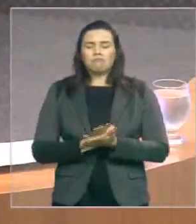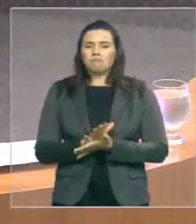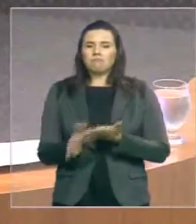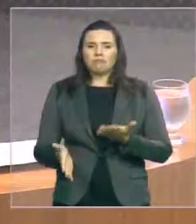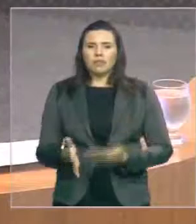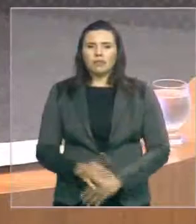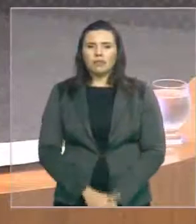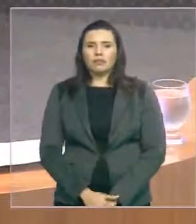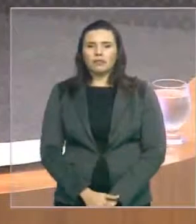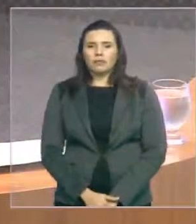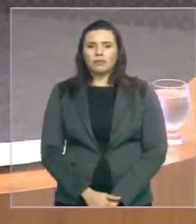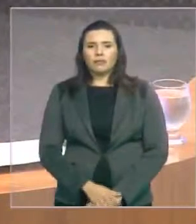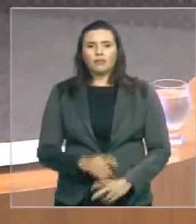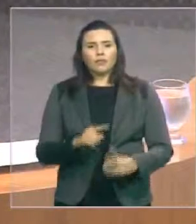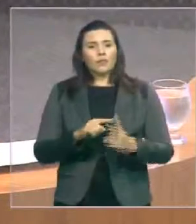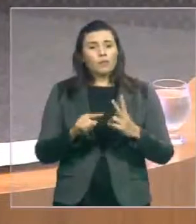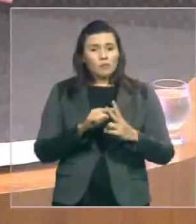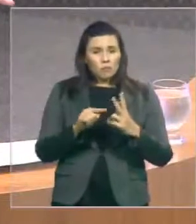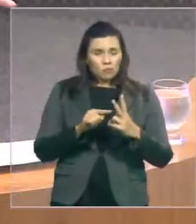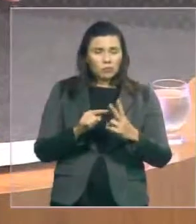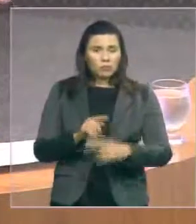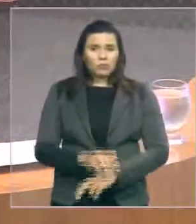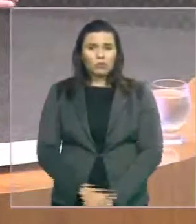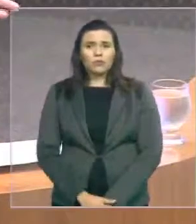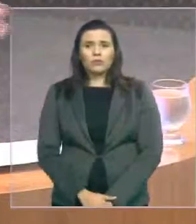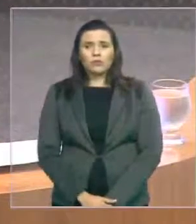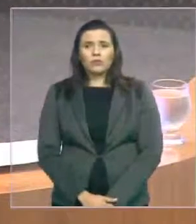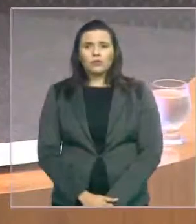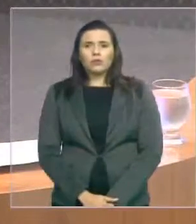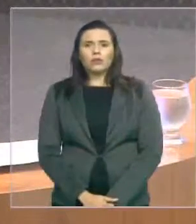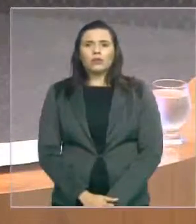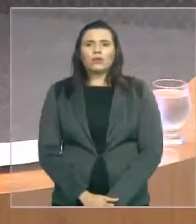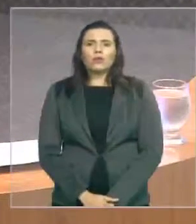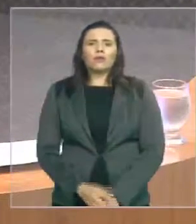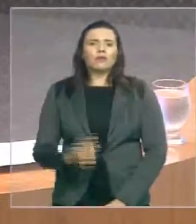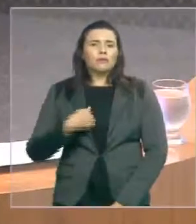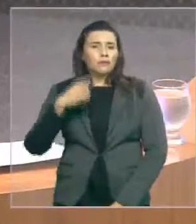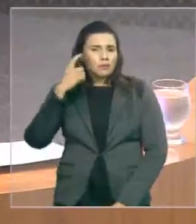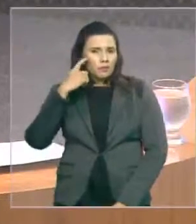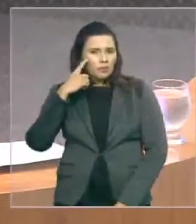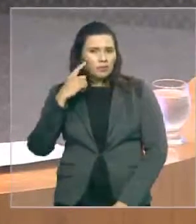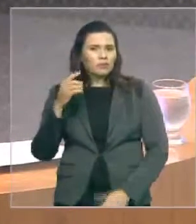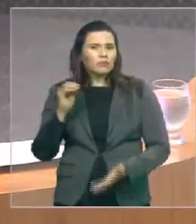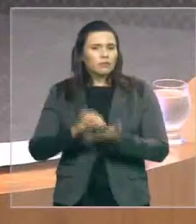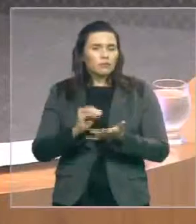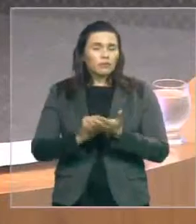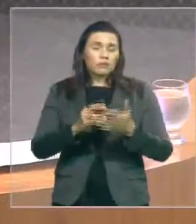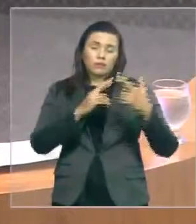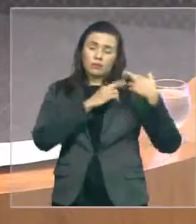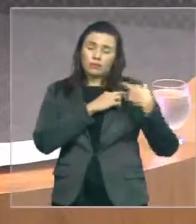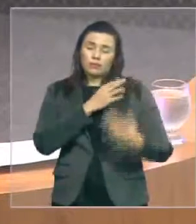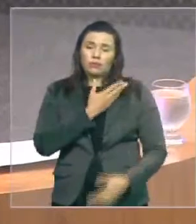lesados por essa irresponsabilidade do governo, porém, estes contratados